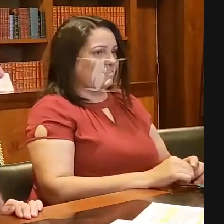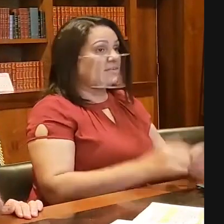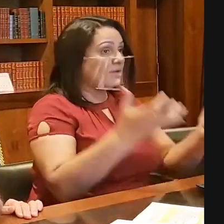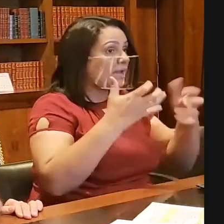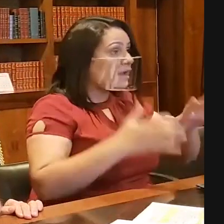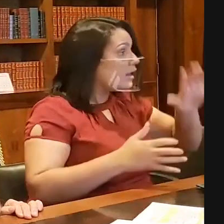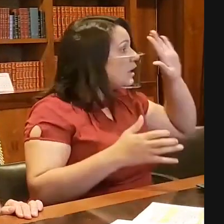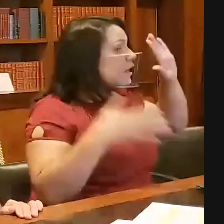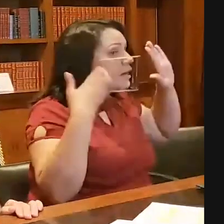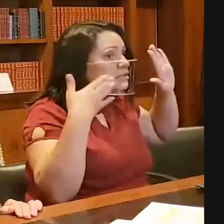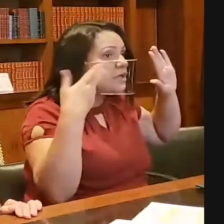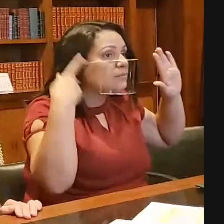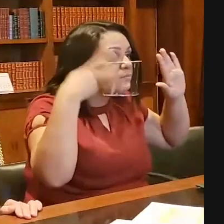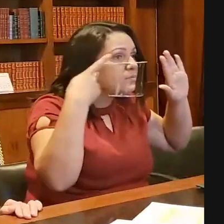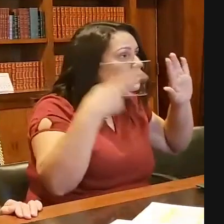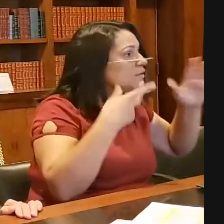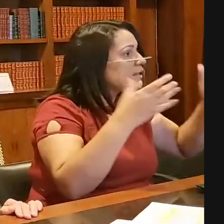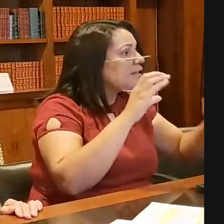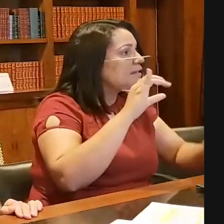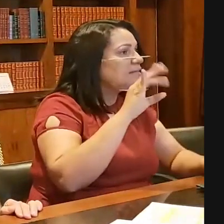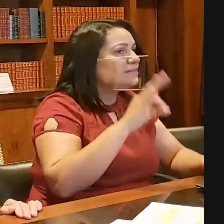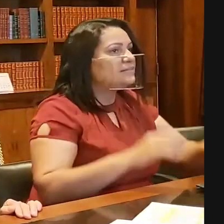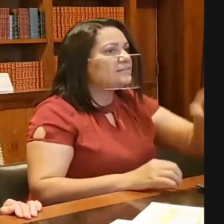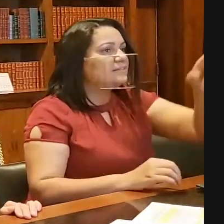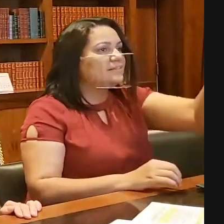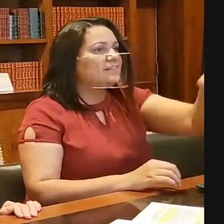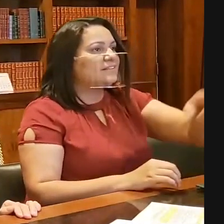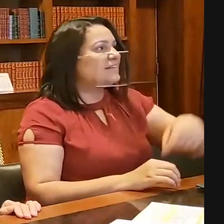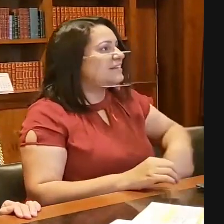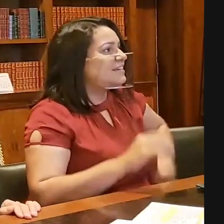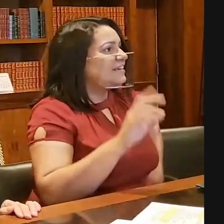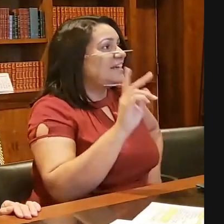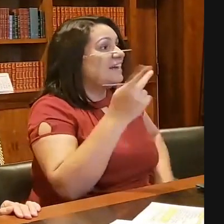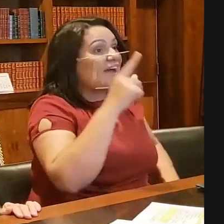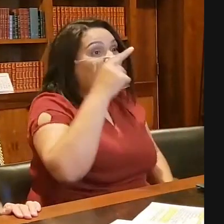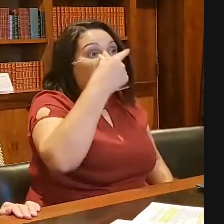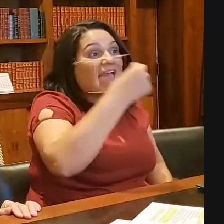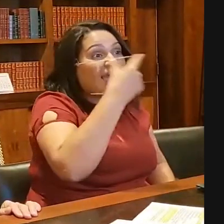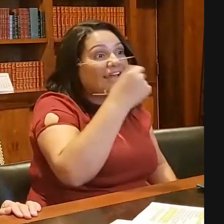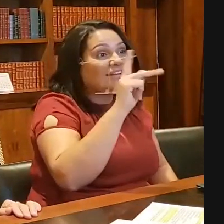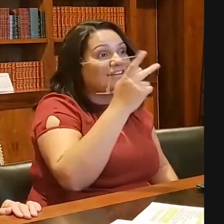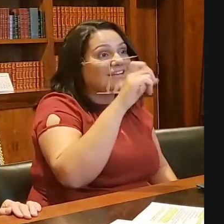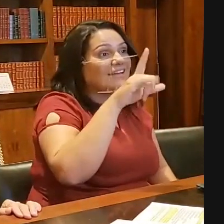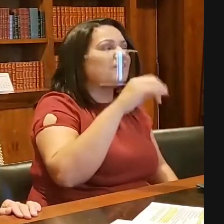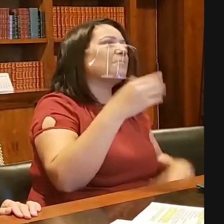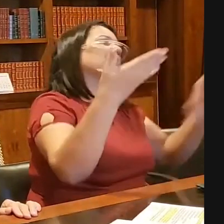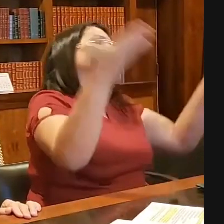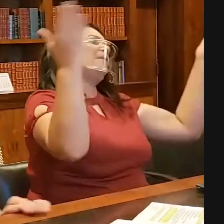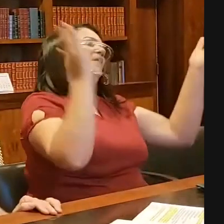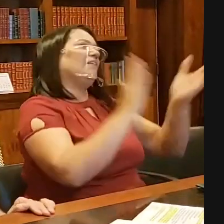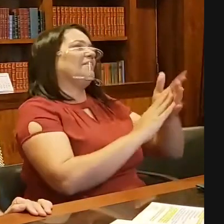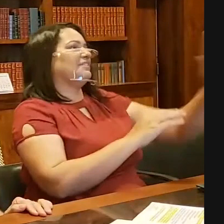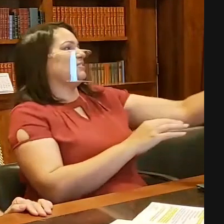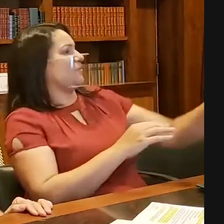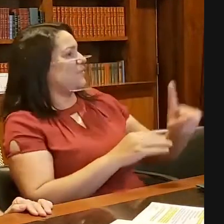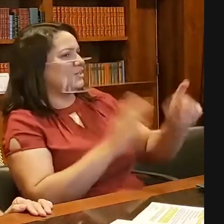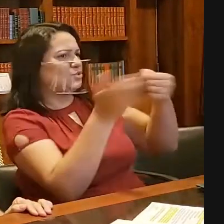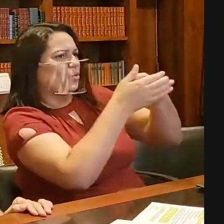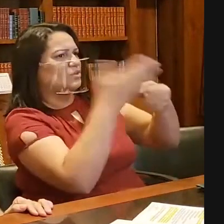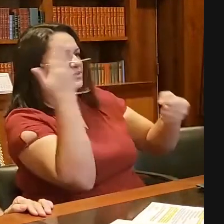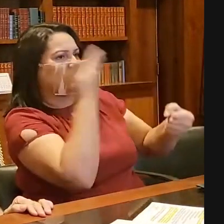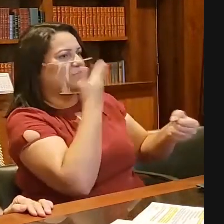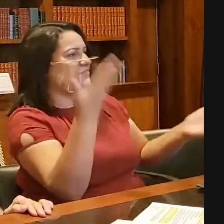alguém candidato um dia aqui? Cid, candidato Cid? Não, senhor. É um negão, está aí, negão, porra, negão. Pô, você já apareceu escondido aí, pô?